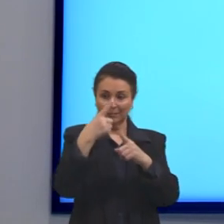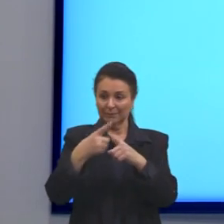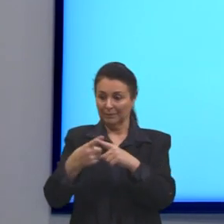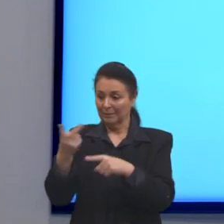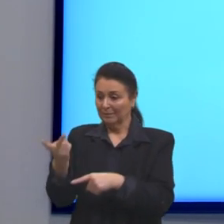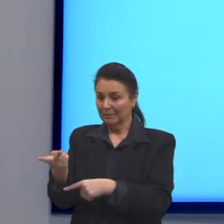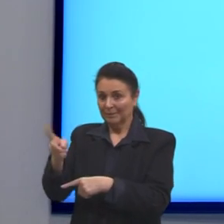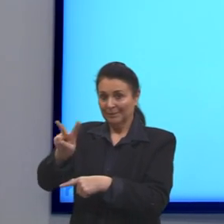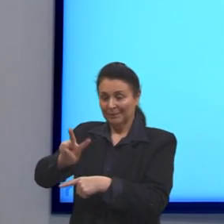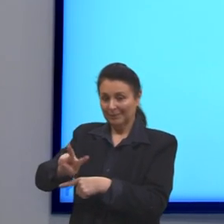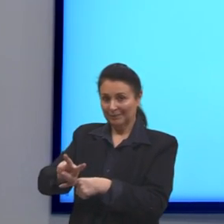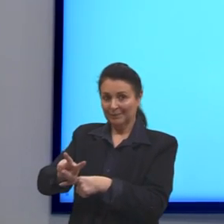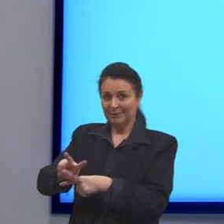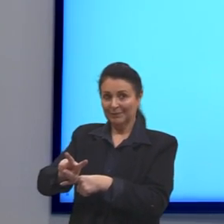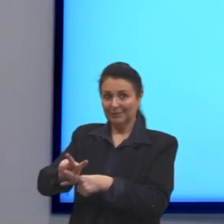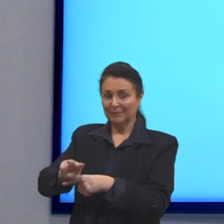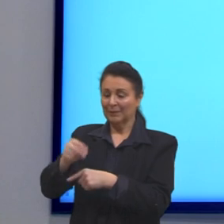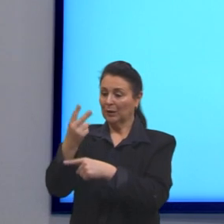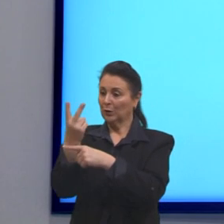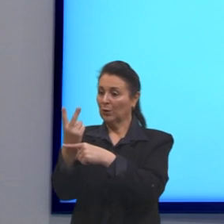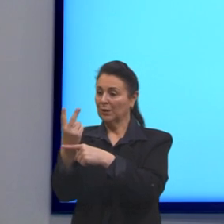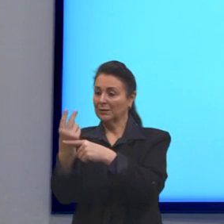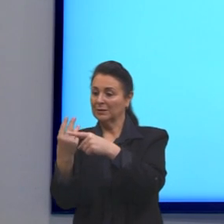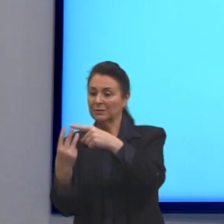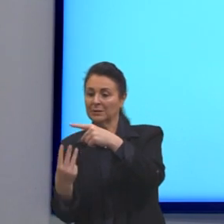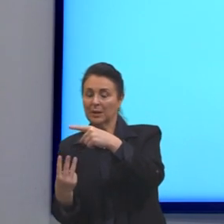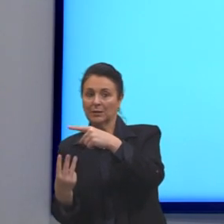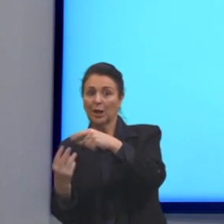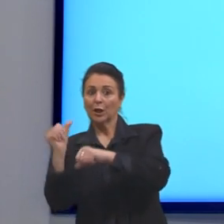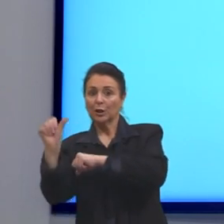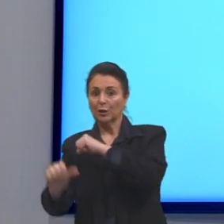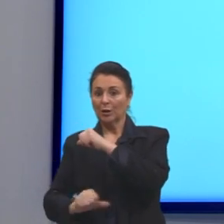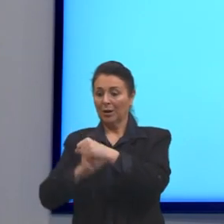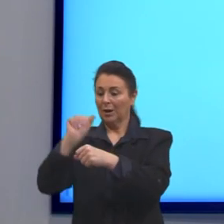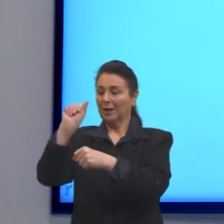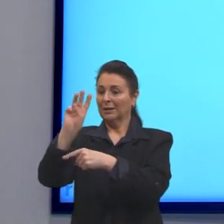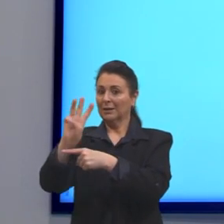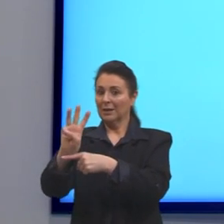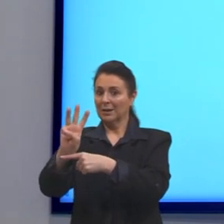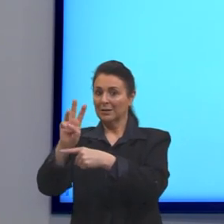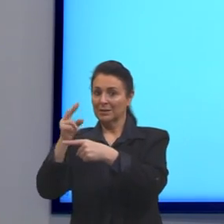inverso. Era 2 sobre 3, fica 3 sobre 2.